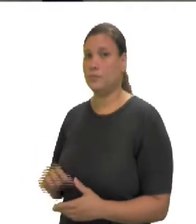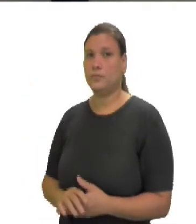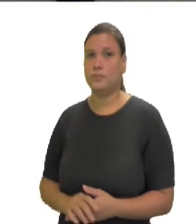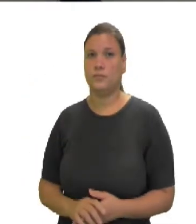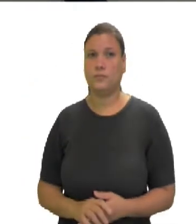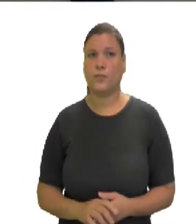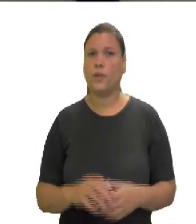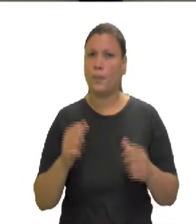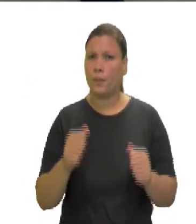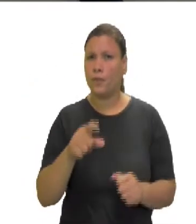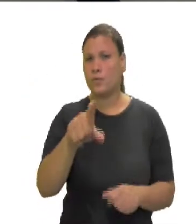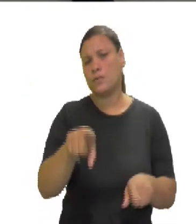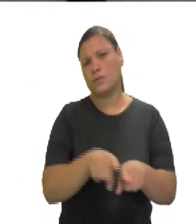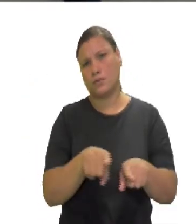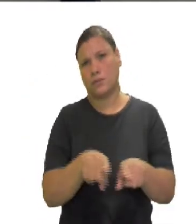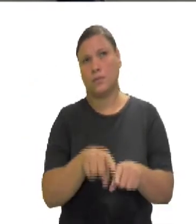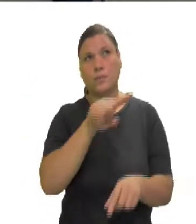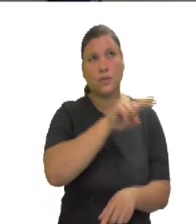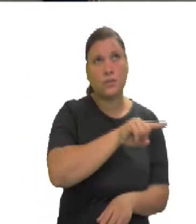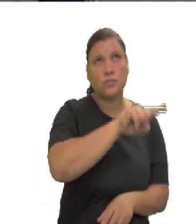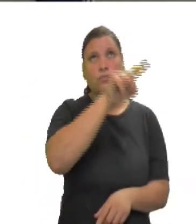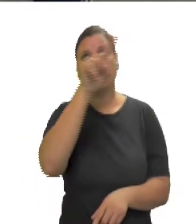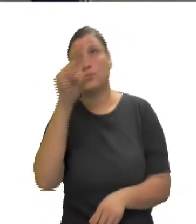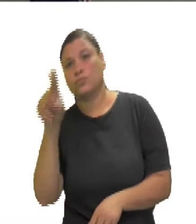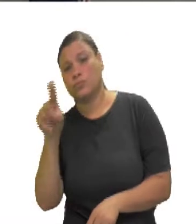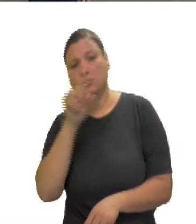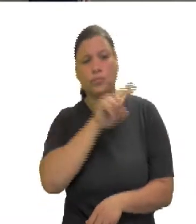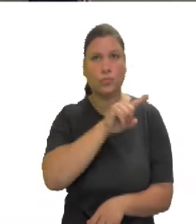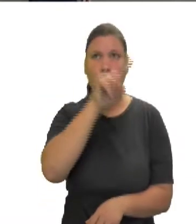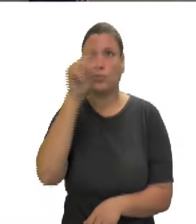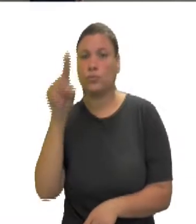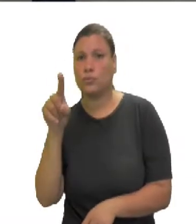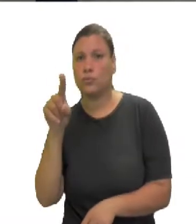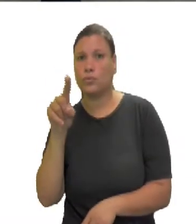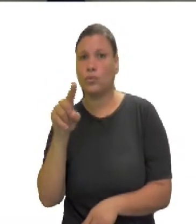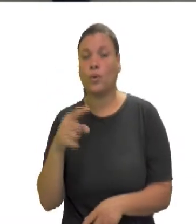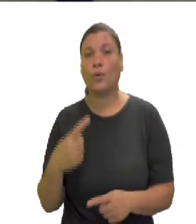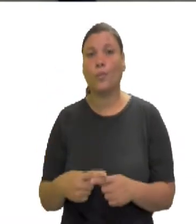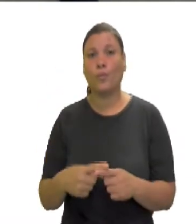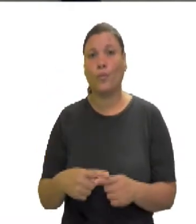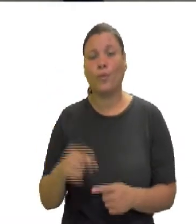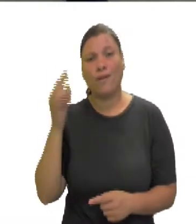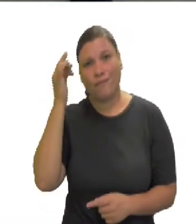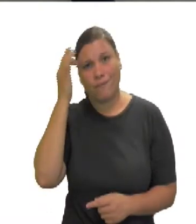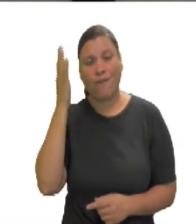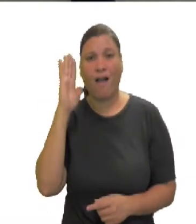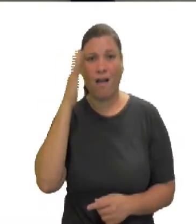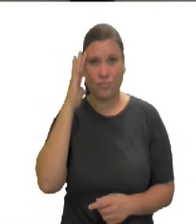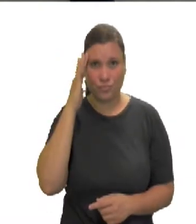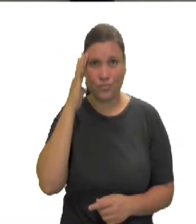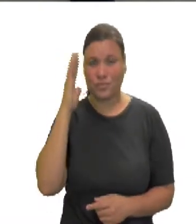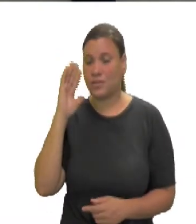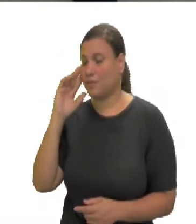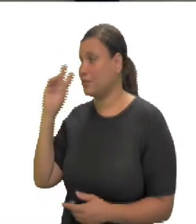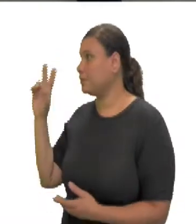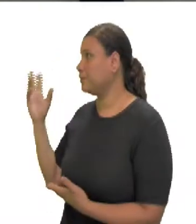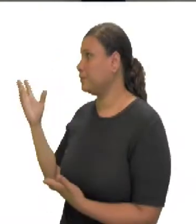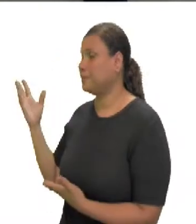facilitar, pra mim não precisar fazer essa fatoração. Existe uma propriedade. E o que diz a propriedade?